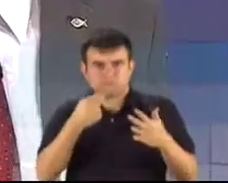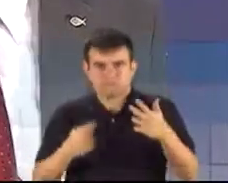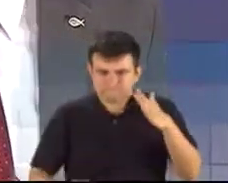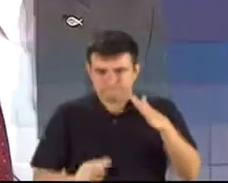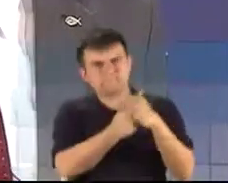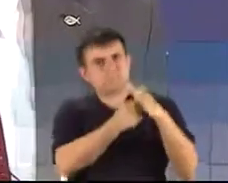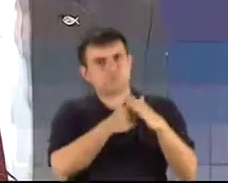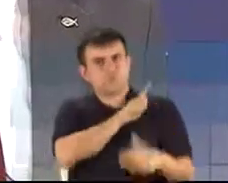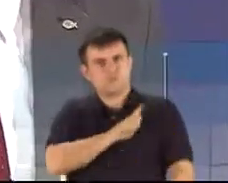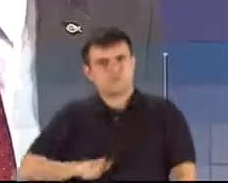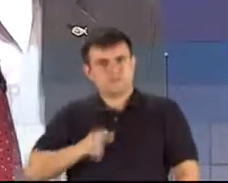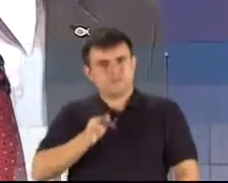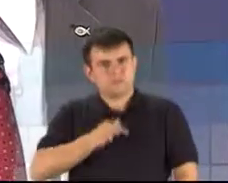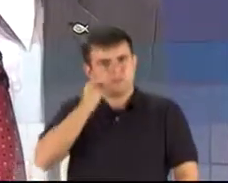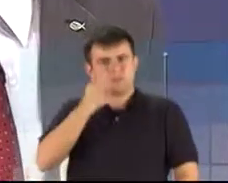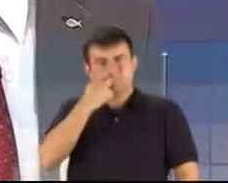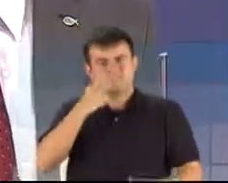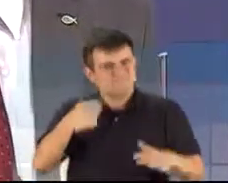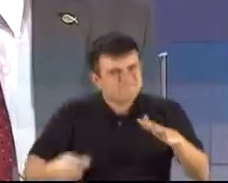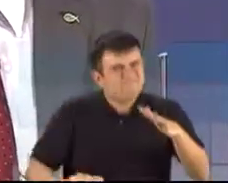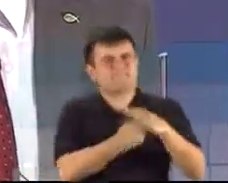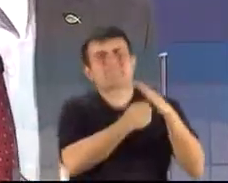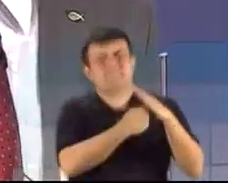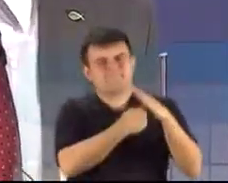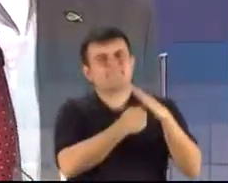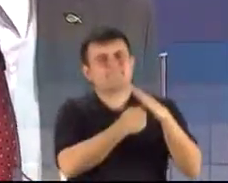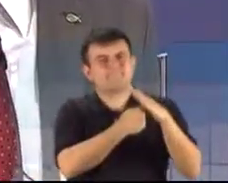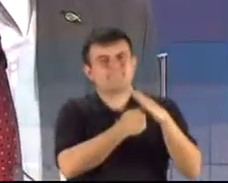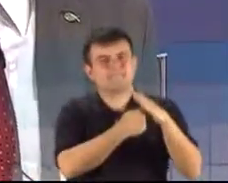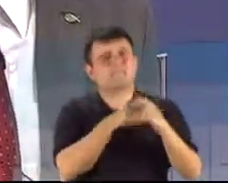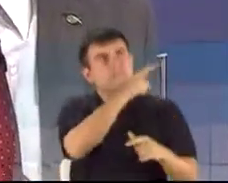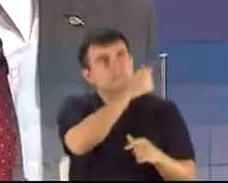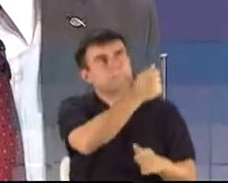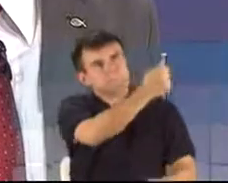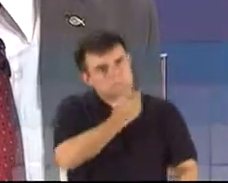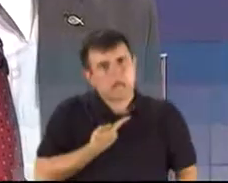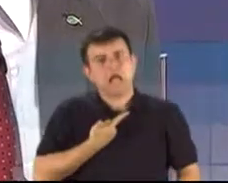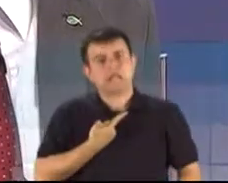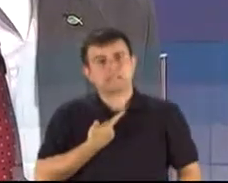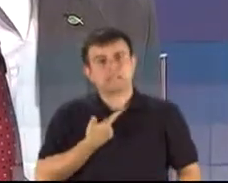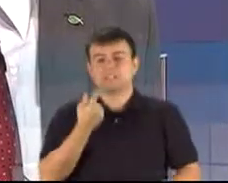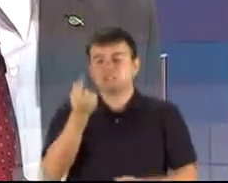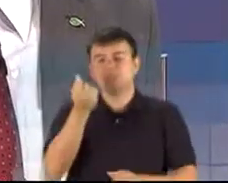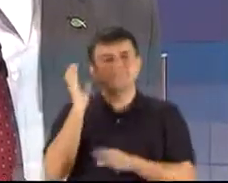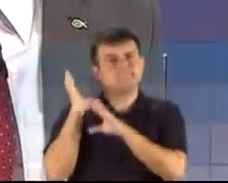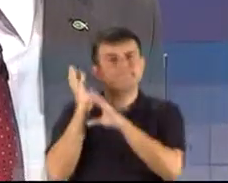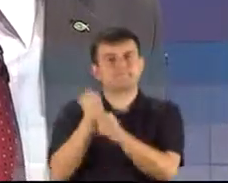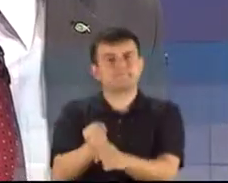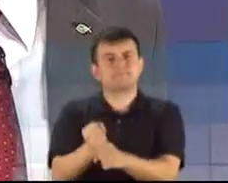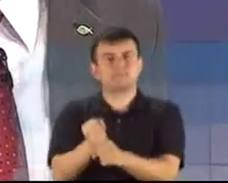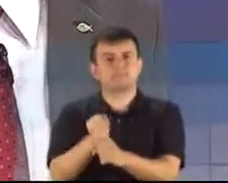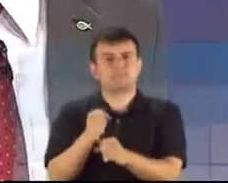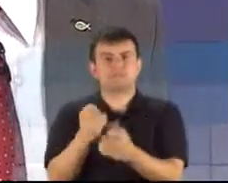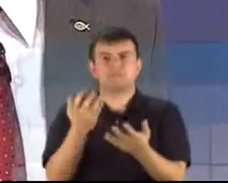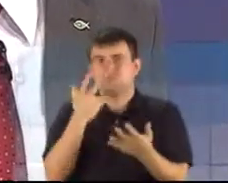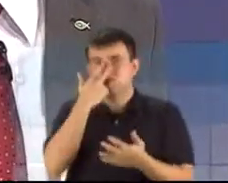federal, mas exigir de verdade do governo federal, que ele nos pague aqueles valores que estão sendo sonegados do